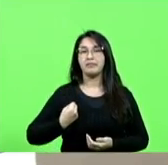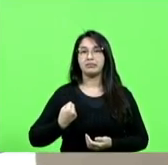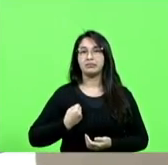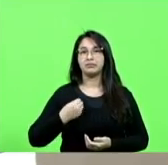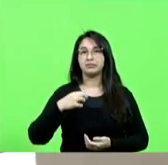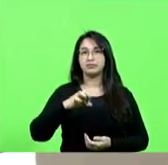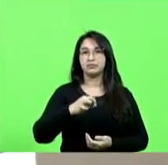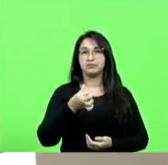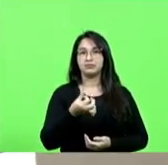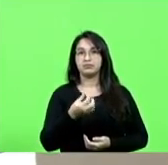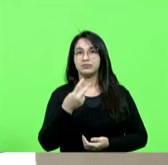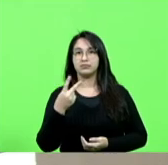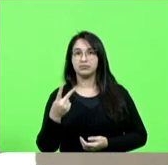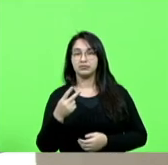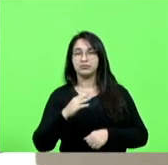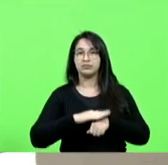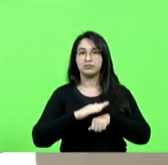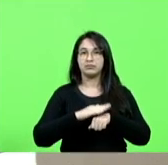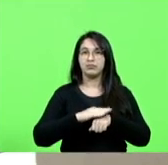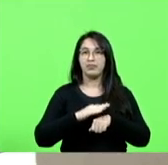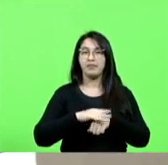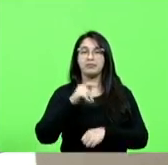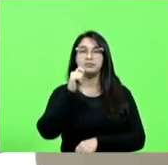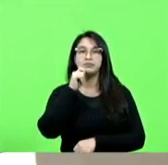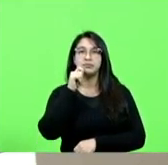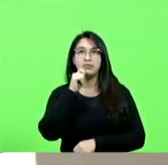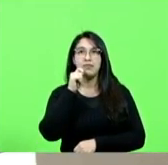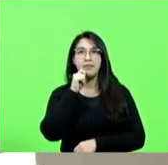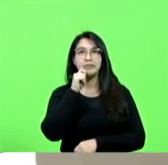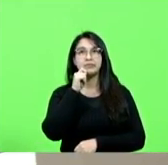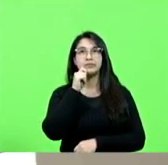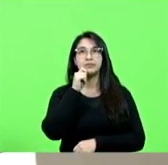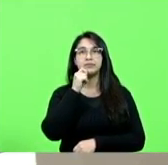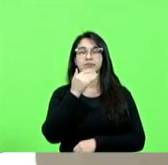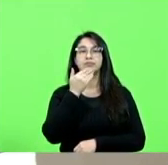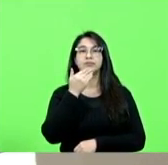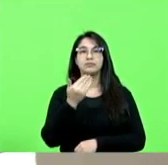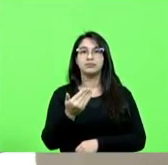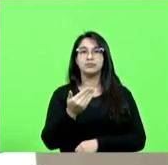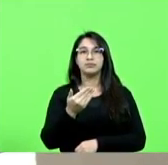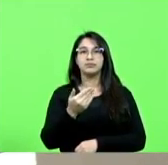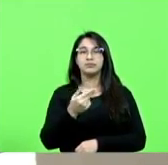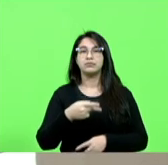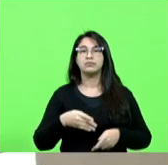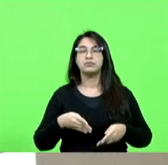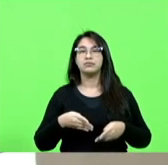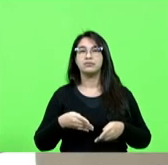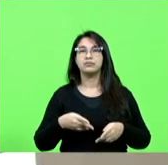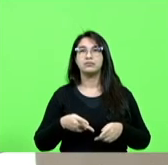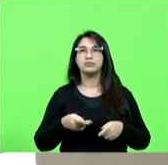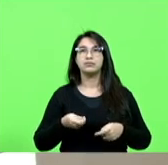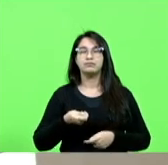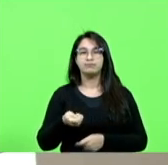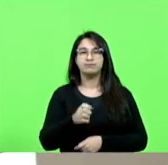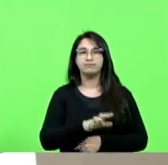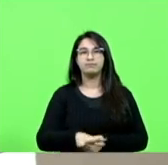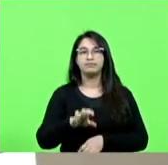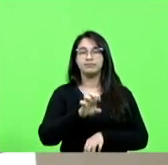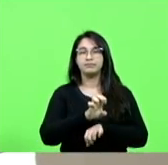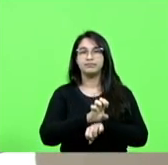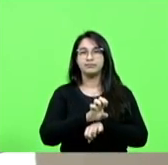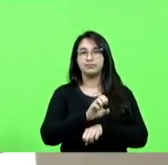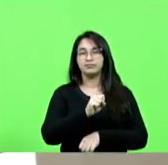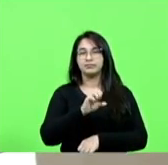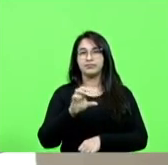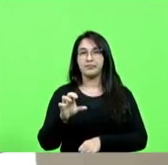962, autor, deputada Ana Campagnolo, solicitando ao Procurador-Geral de Justiça do Estado de Santa Catarina informações acerca